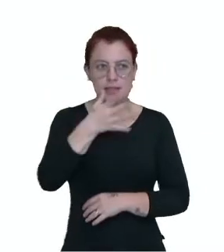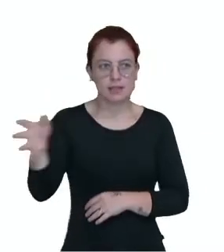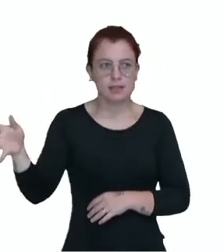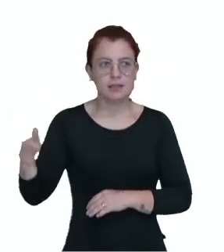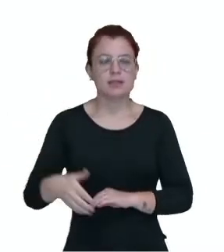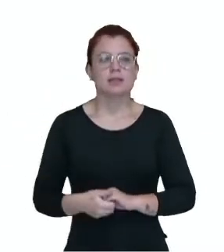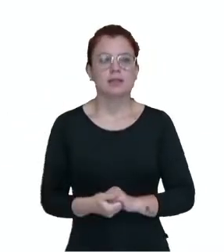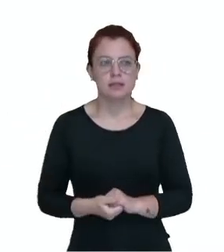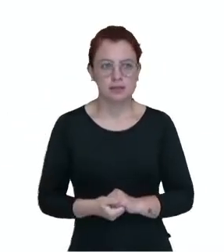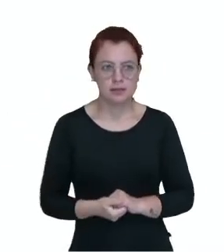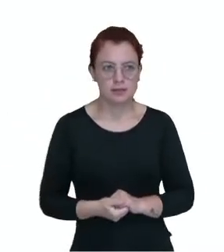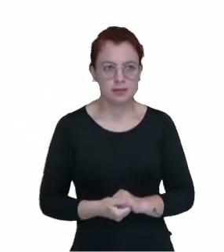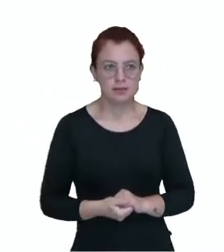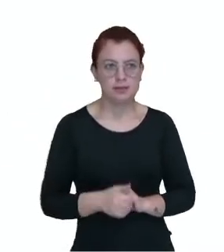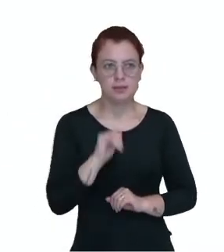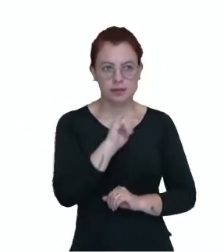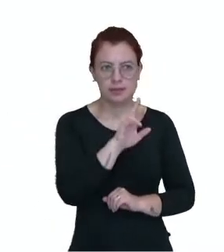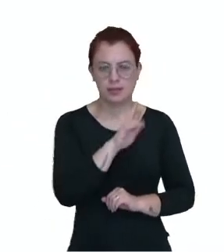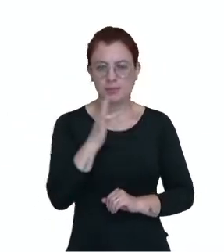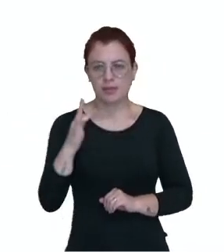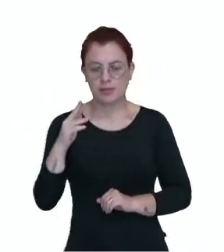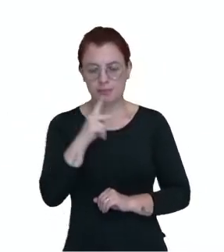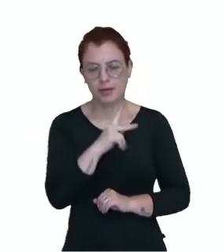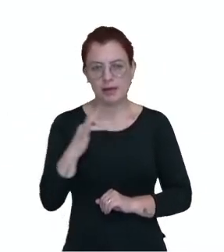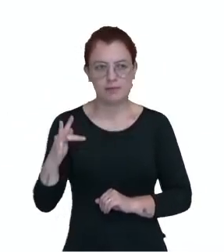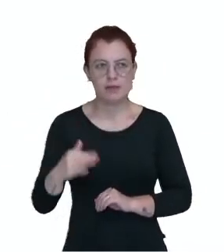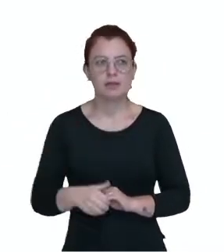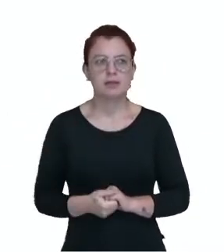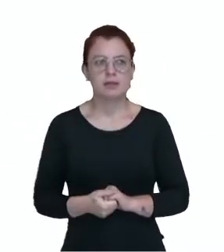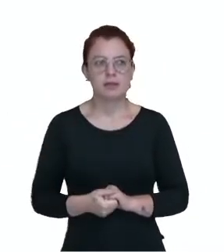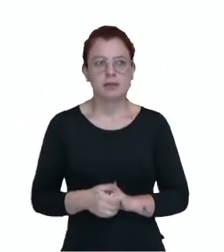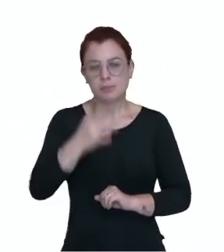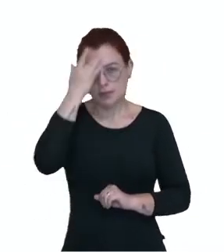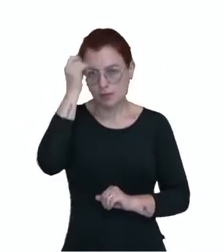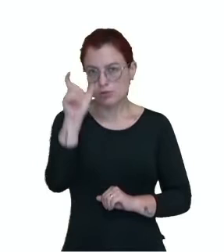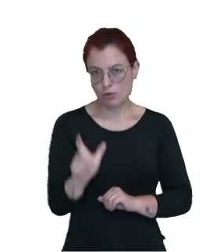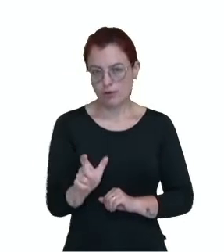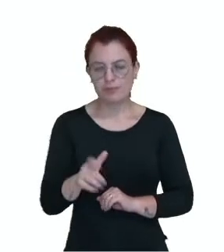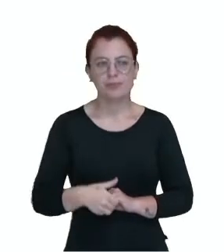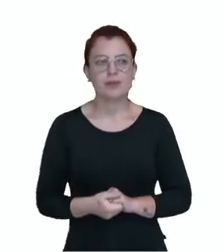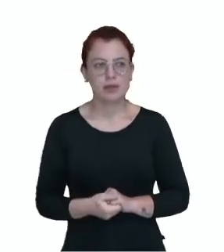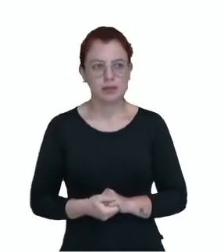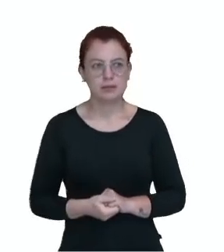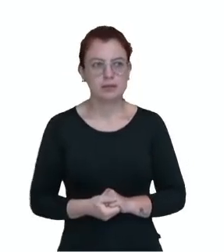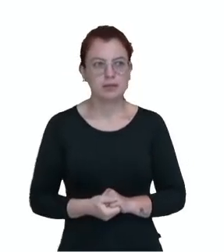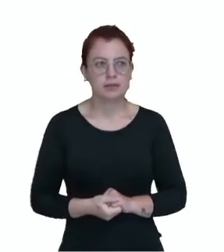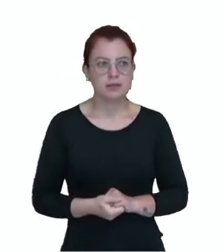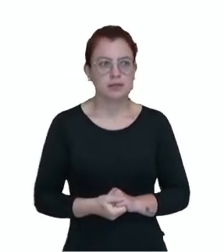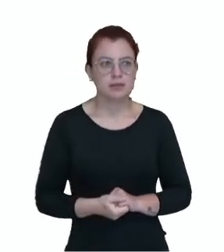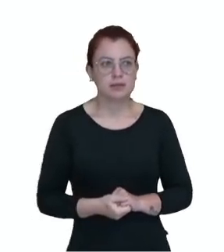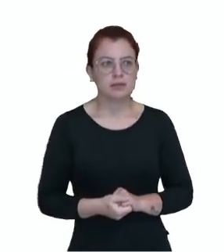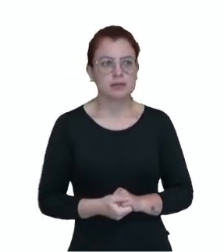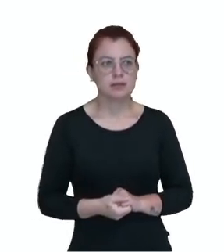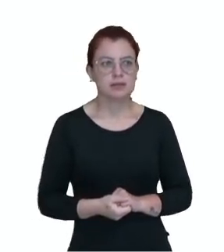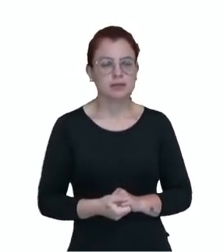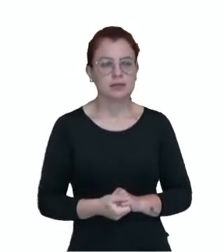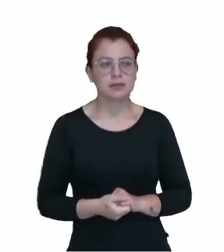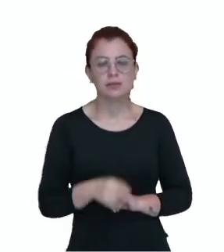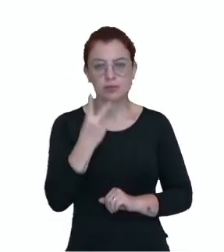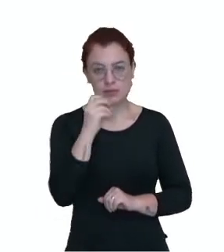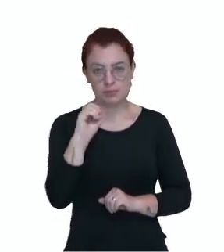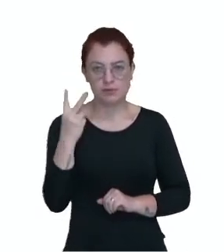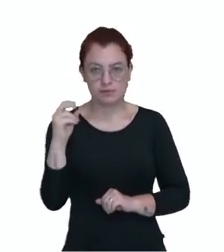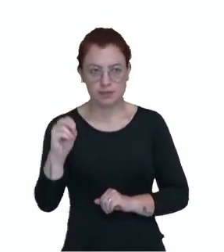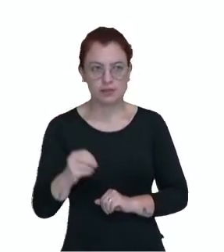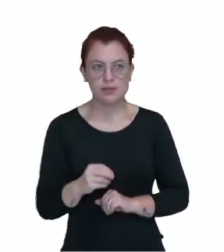mensal do imposto de renda por pessoa física, né? De pessoa física. Vigente em 2020.